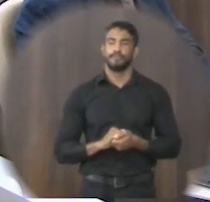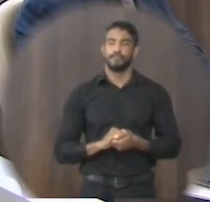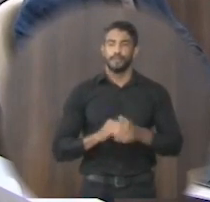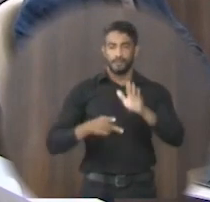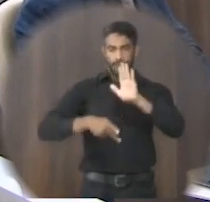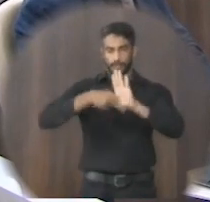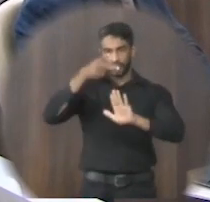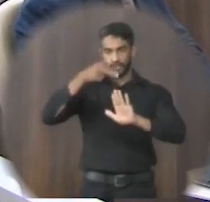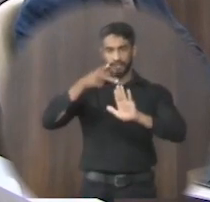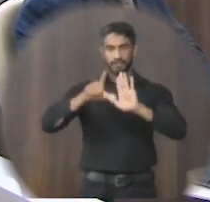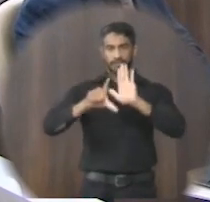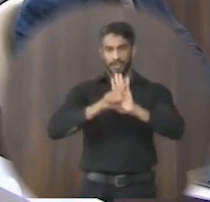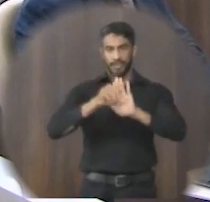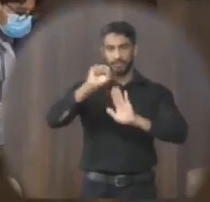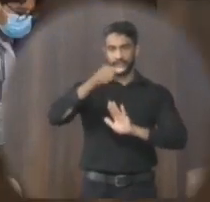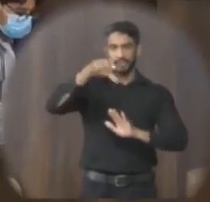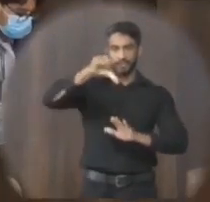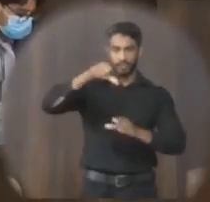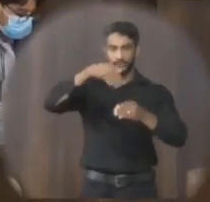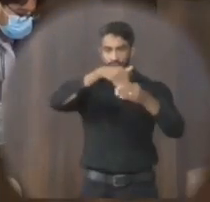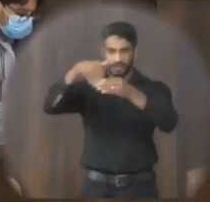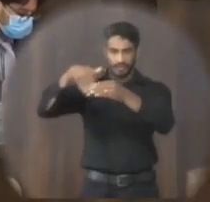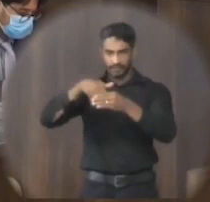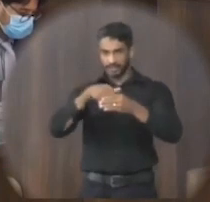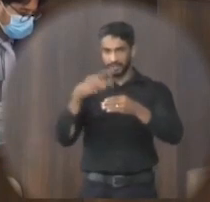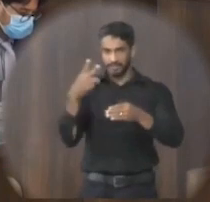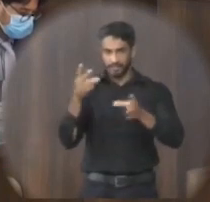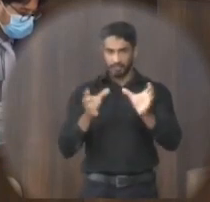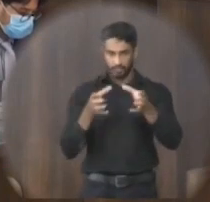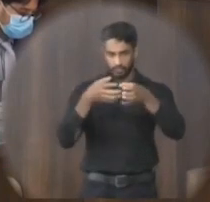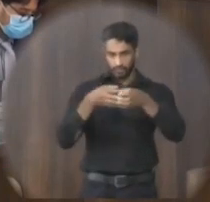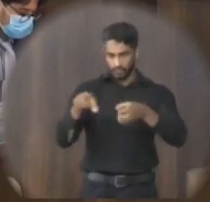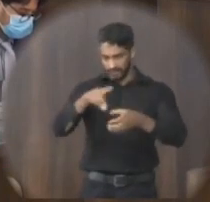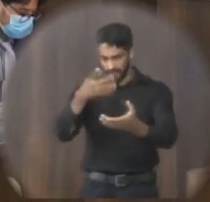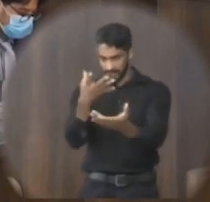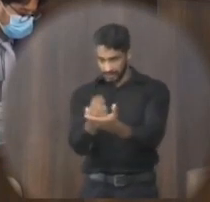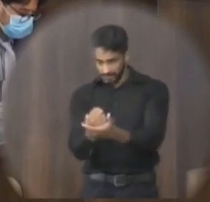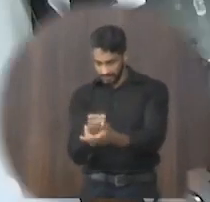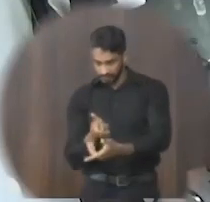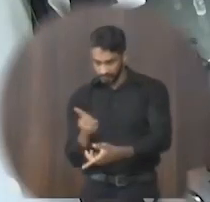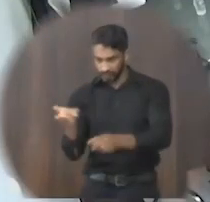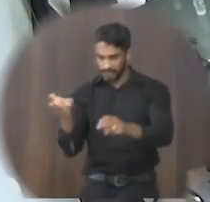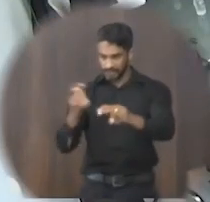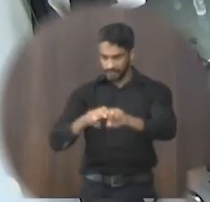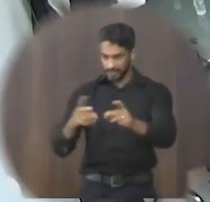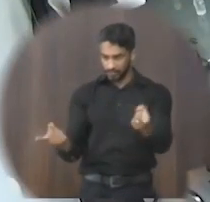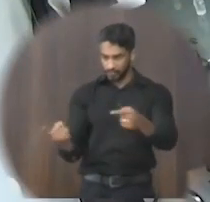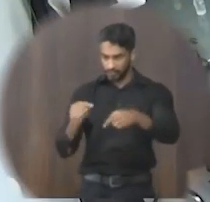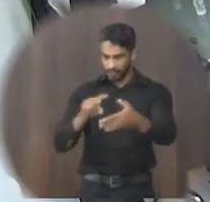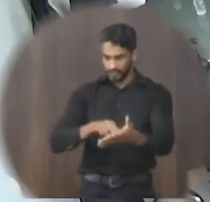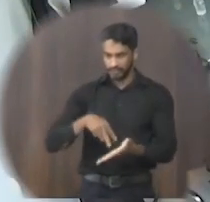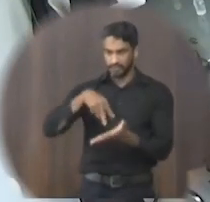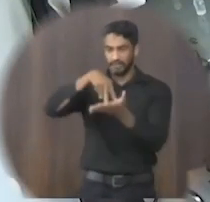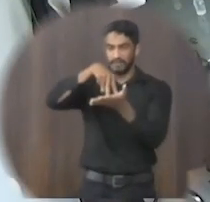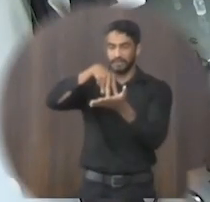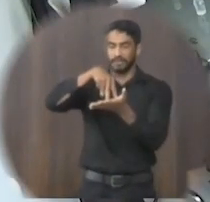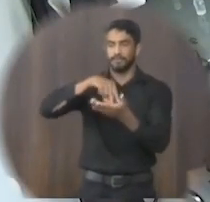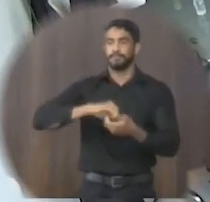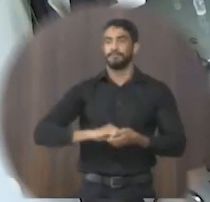Projeto de lei 089-2021 está em votação em segundo turno. Quem for a favor permaneça sentado, contrários que se levantem.